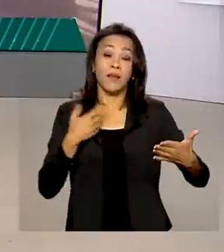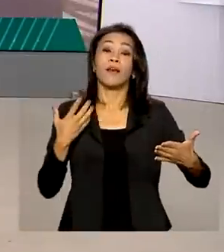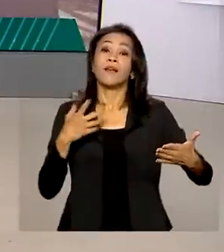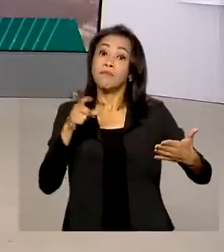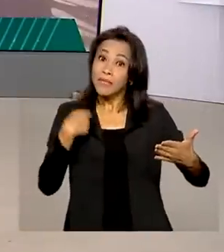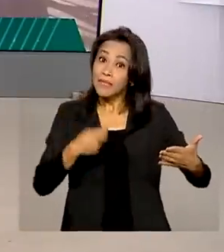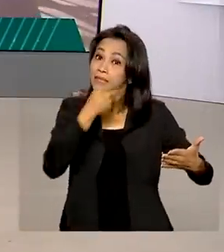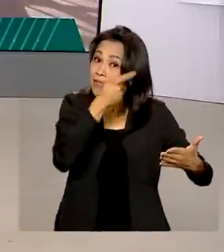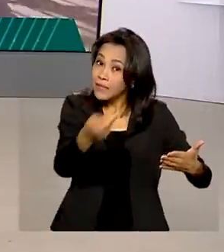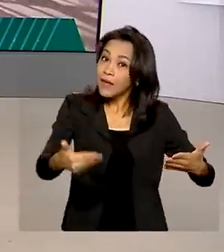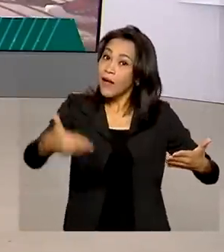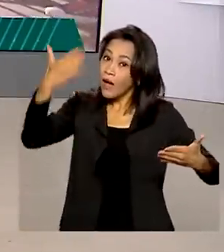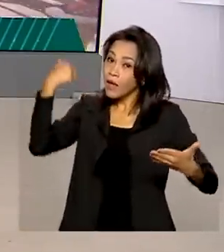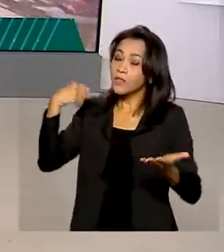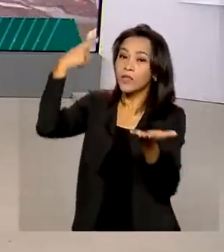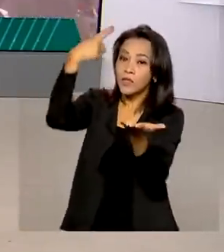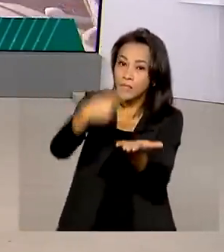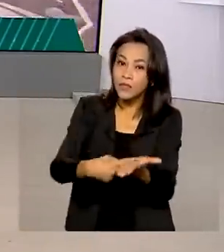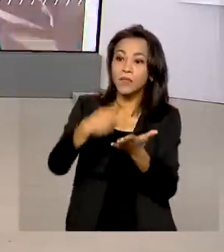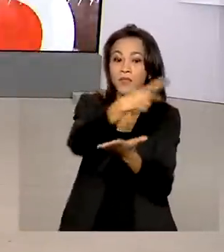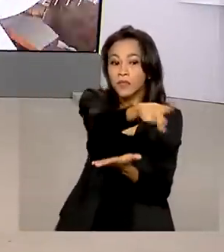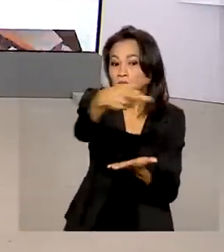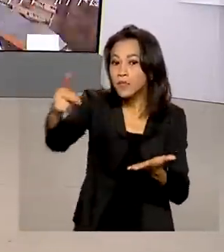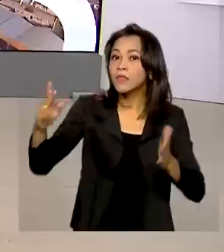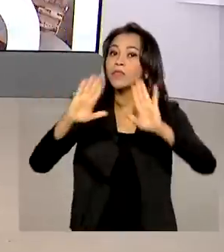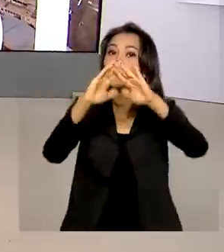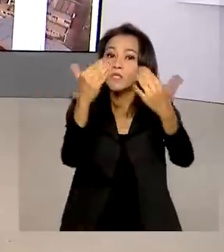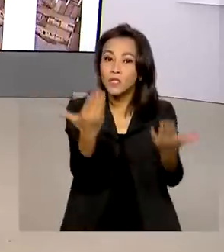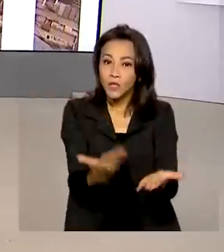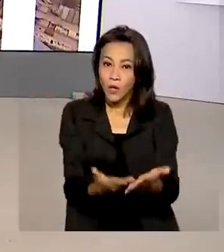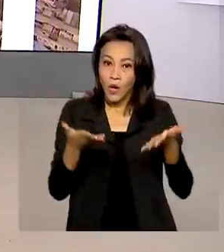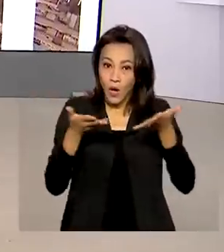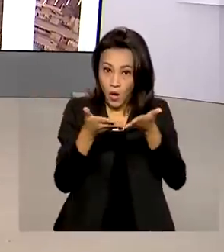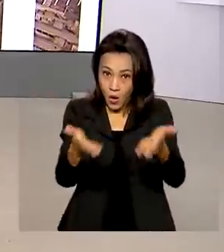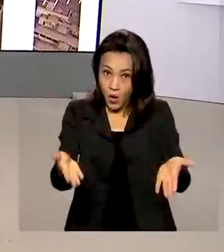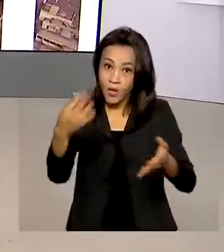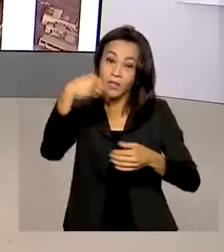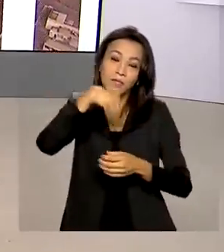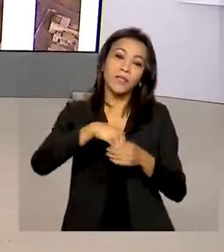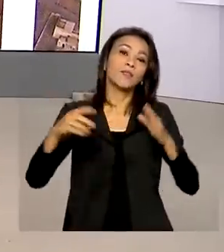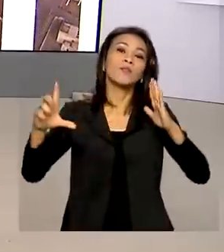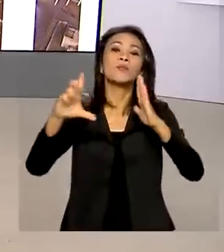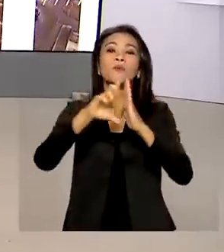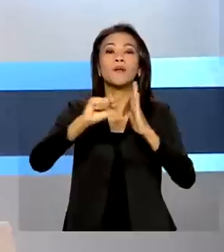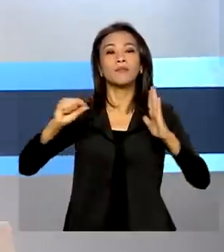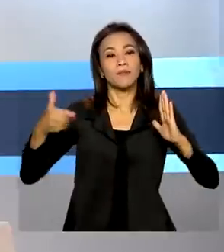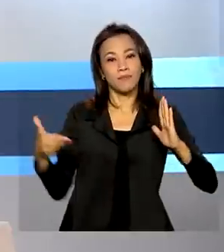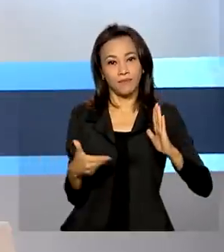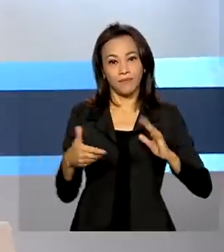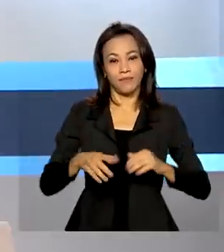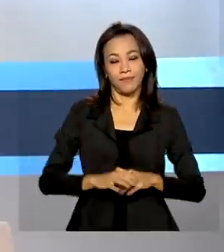precisam ser agendadas pelas escolas no setor educativo do Palácio do Planalto.